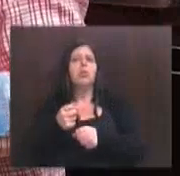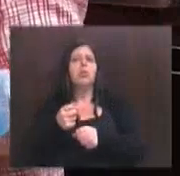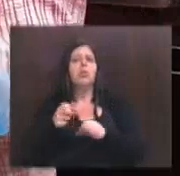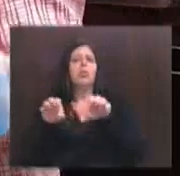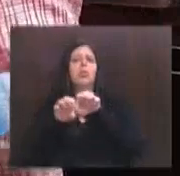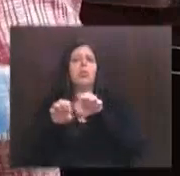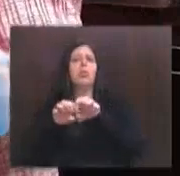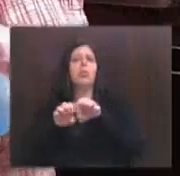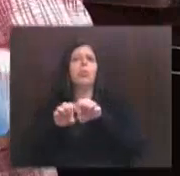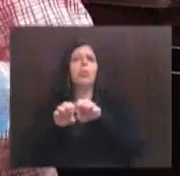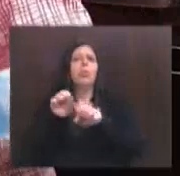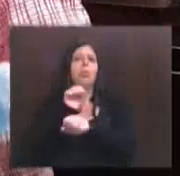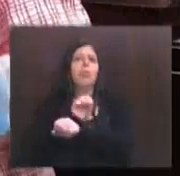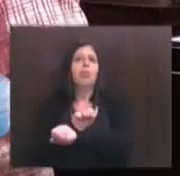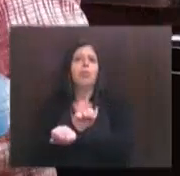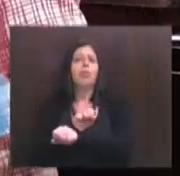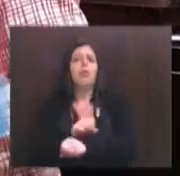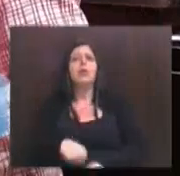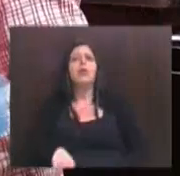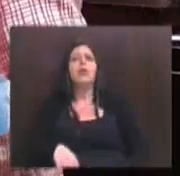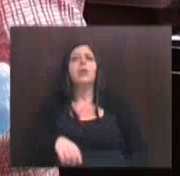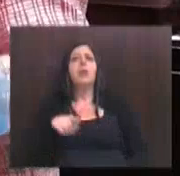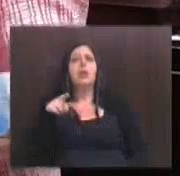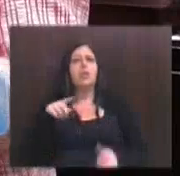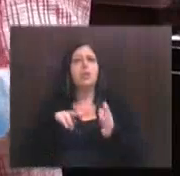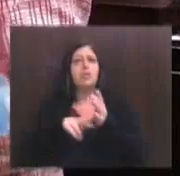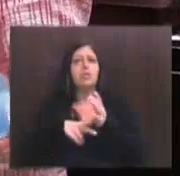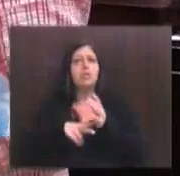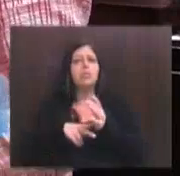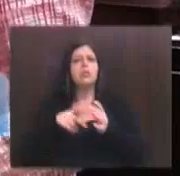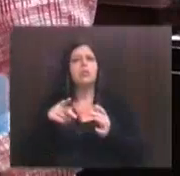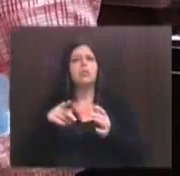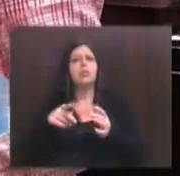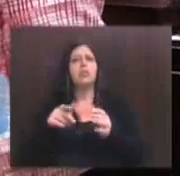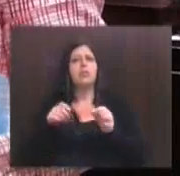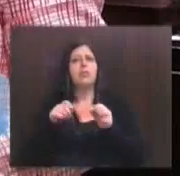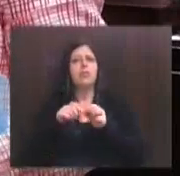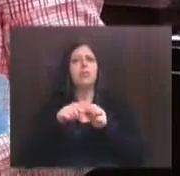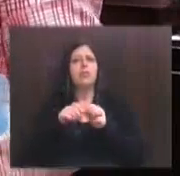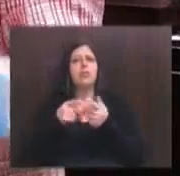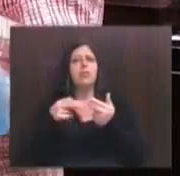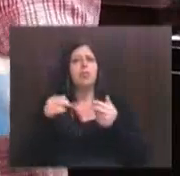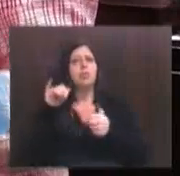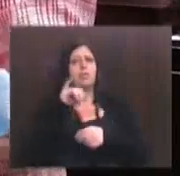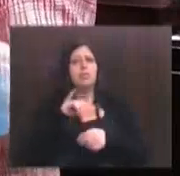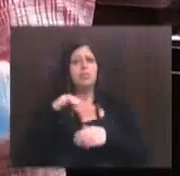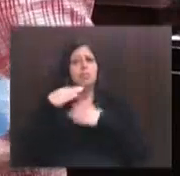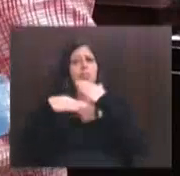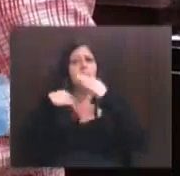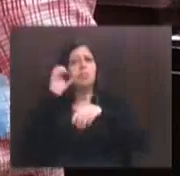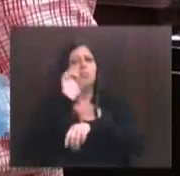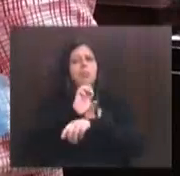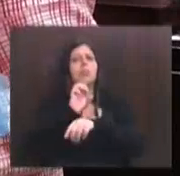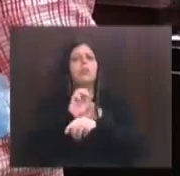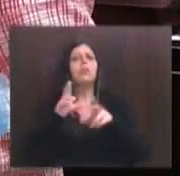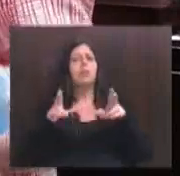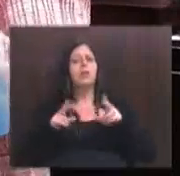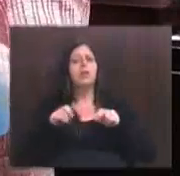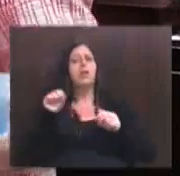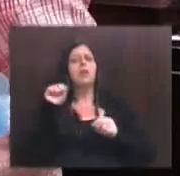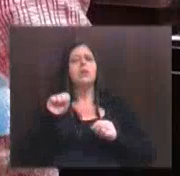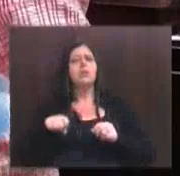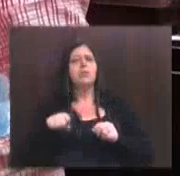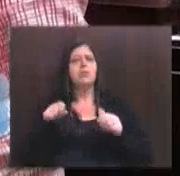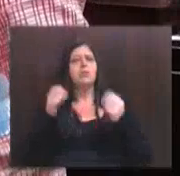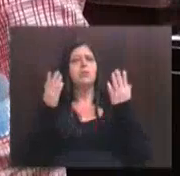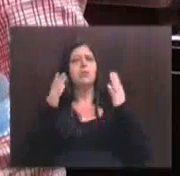sindicato que congrega a categoria tão importante para o desenvolvimento de um Estado merece ser homenageado. E